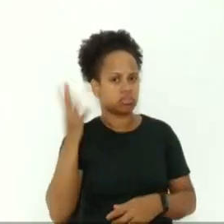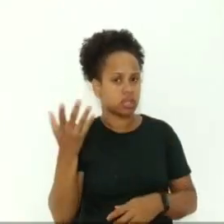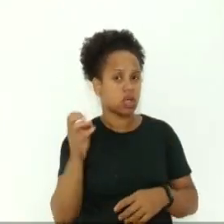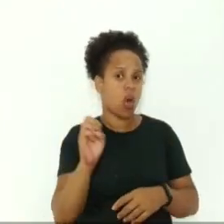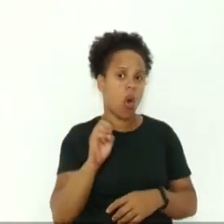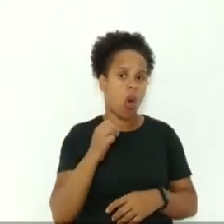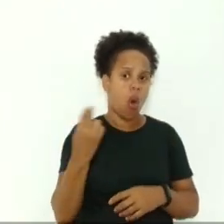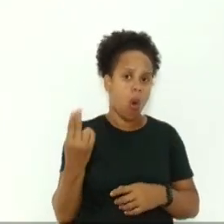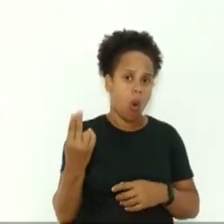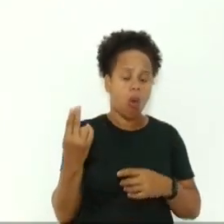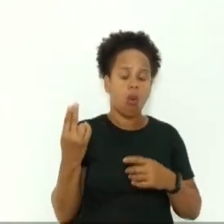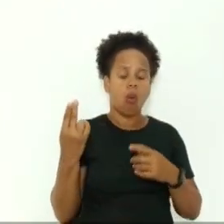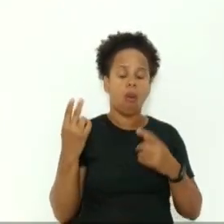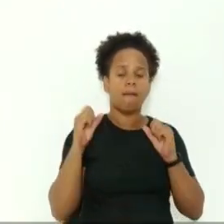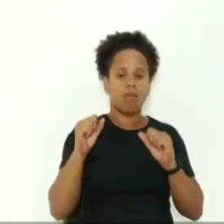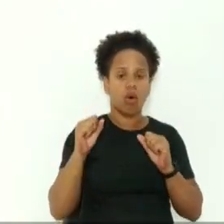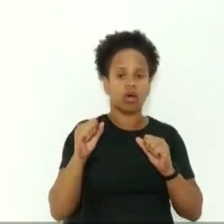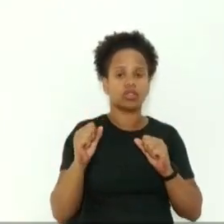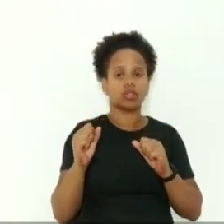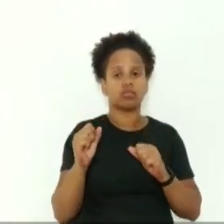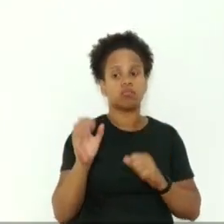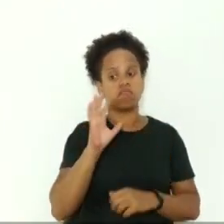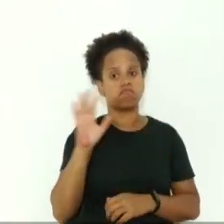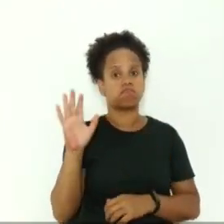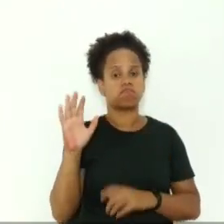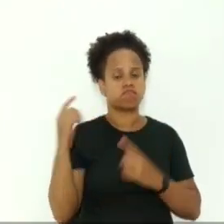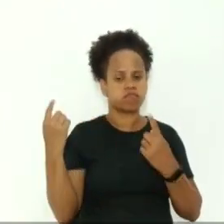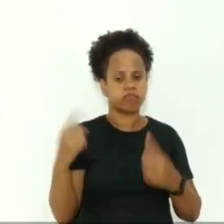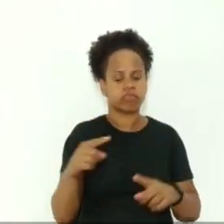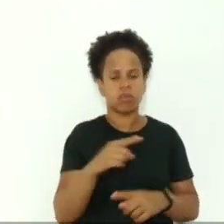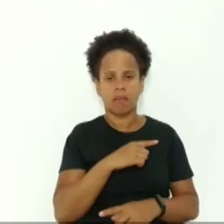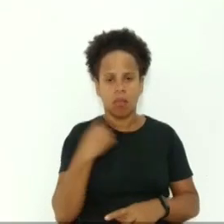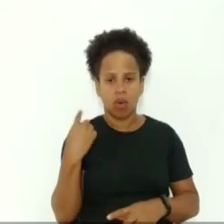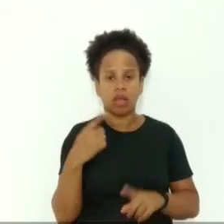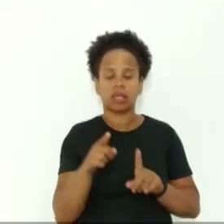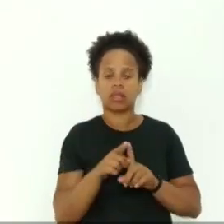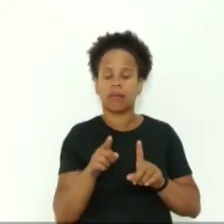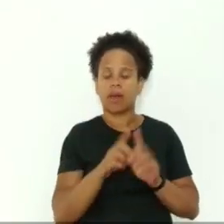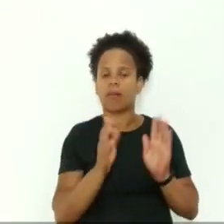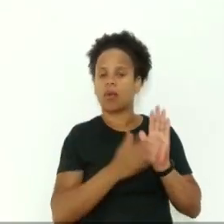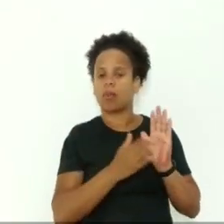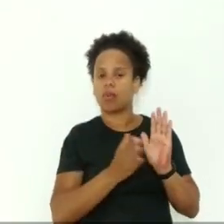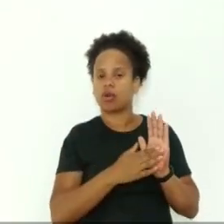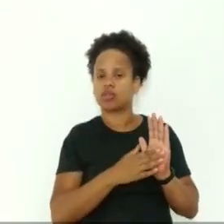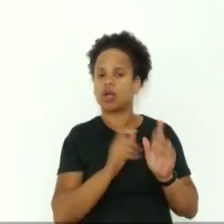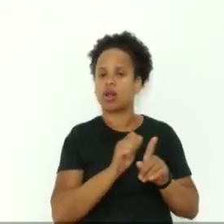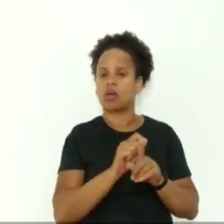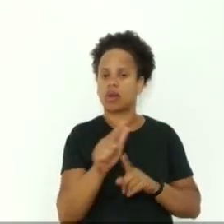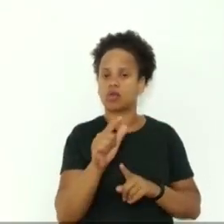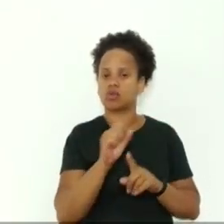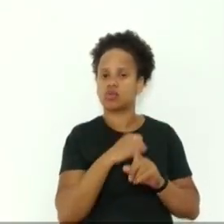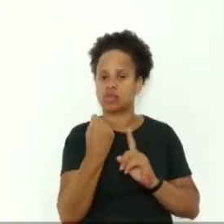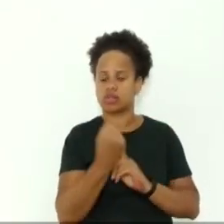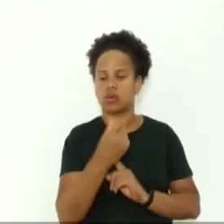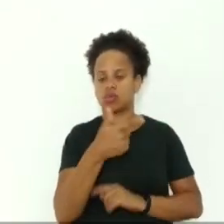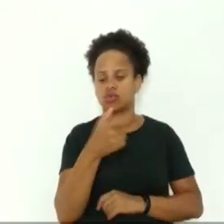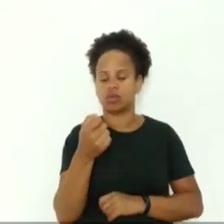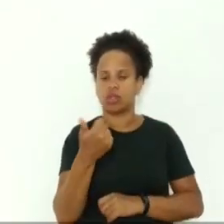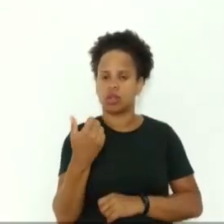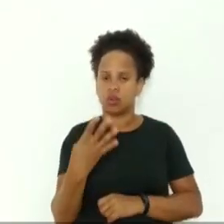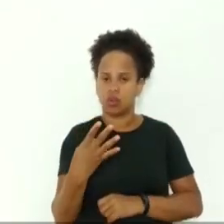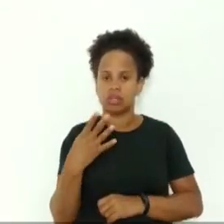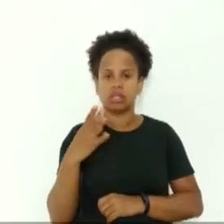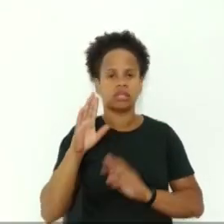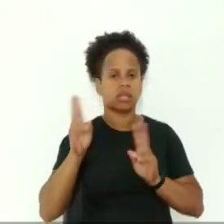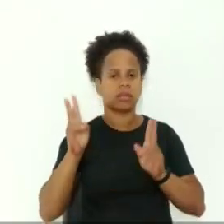à vida, pois, desde a proposta inicial de aluguel social em 2014, buscou-se acolher as mulheres